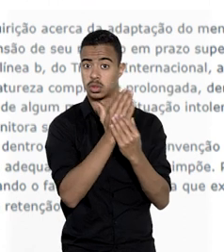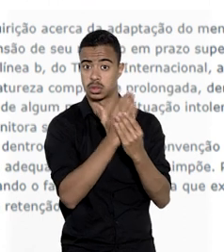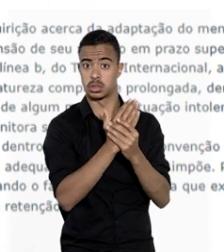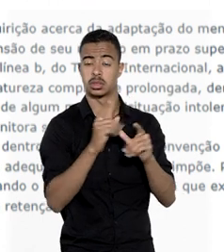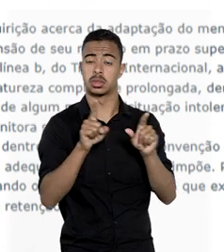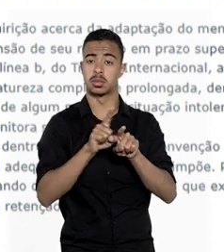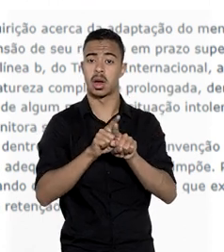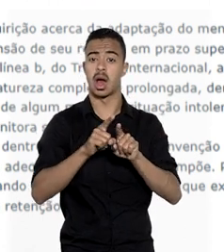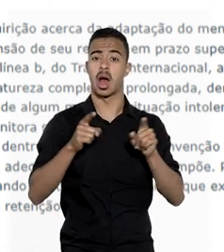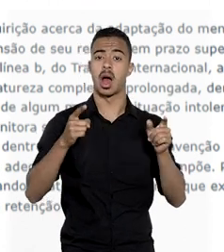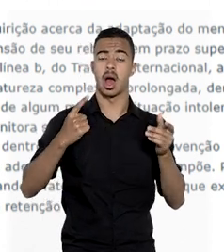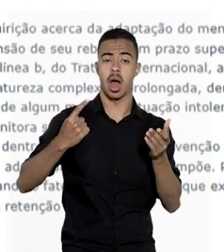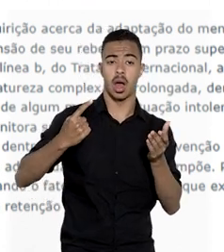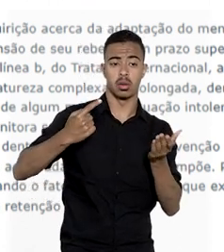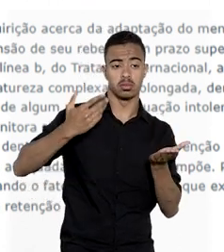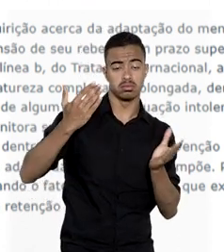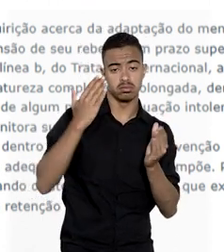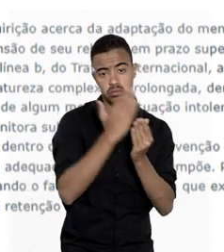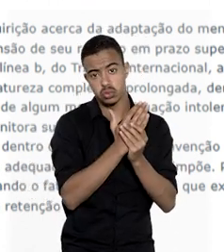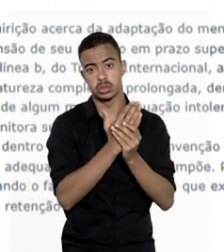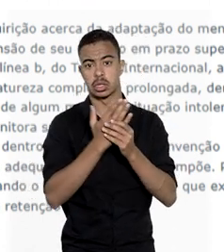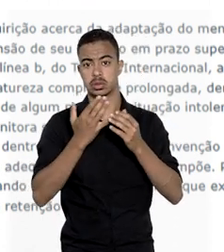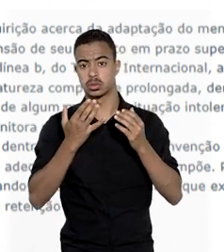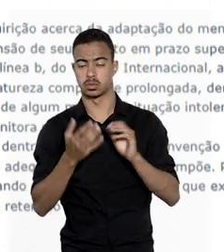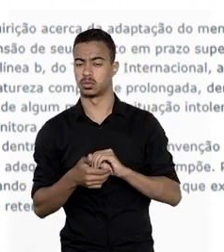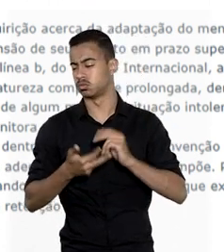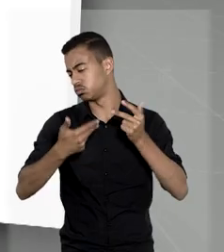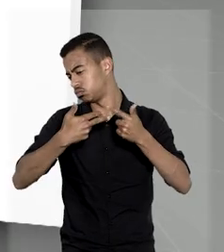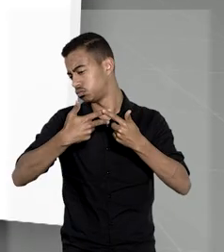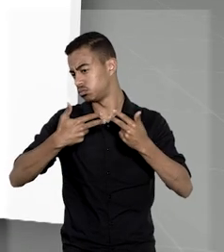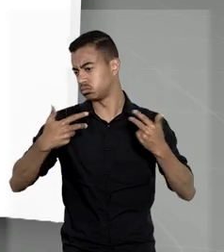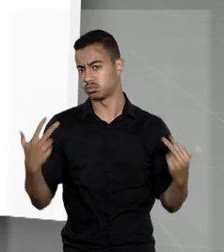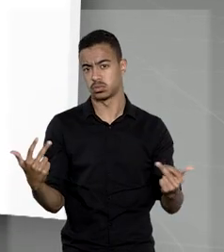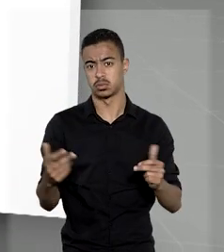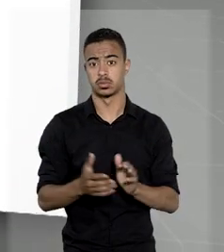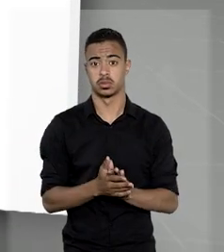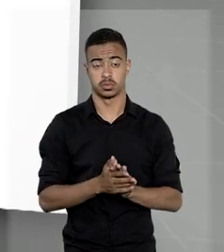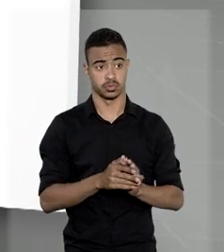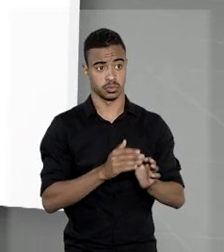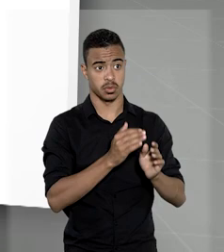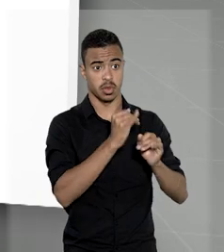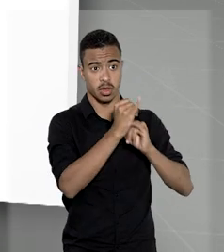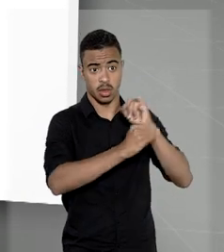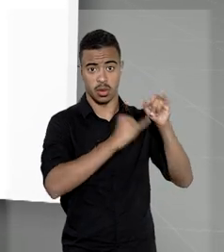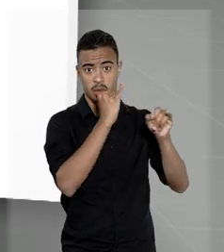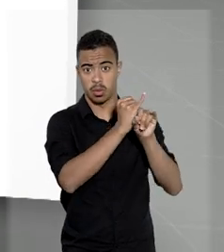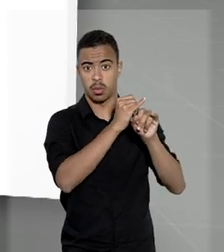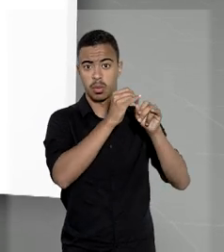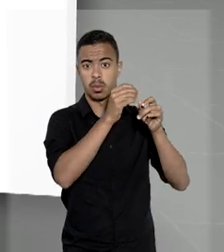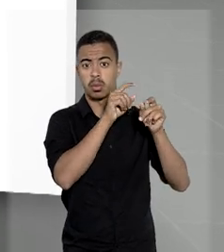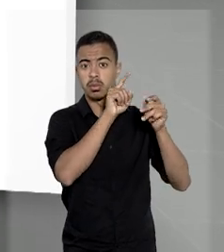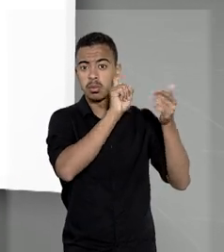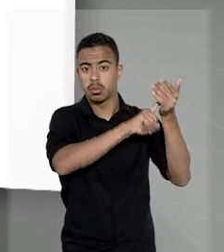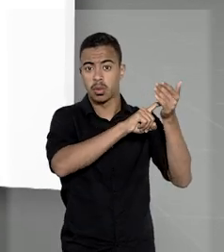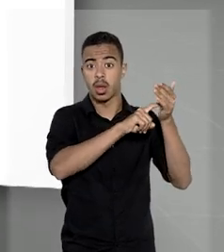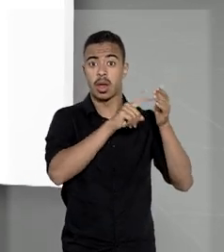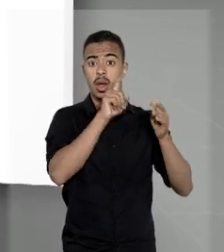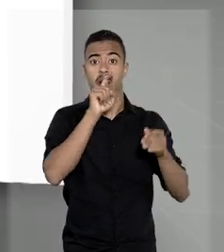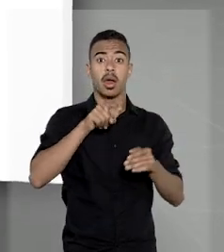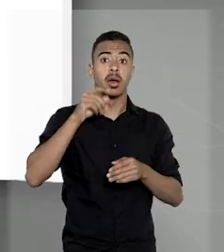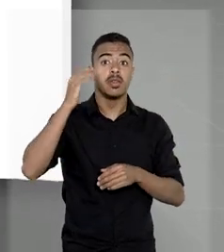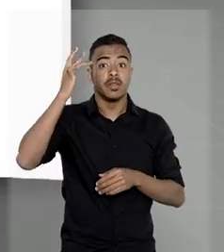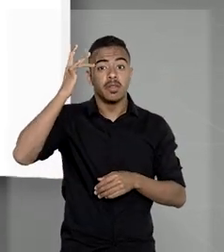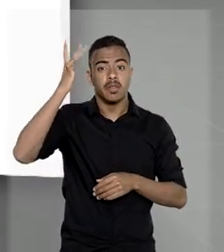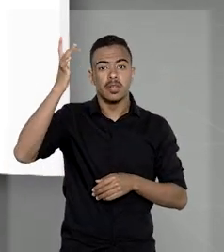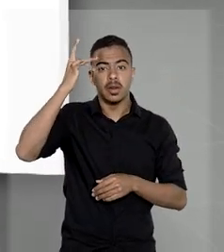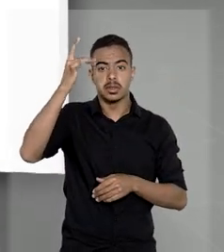repetitivos, IACs e acórdons de afetação. E não é só isso. Na navegação pela página de resultados, o